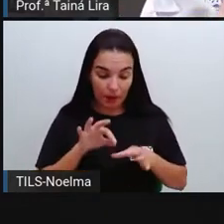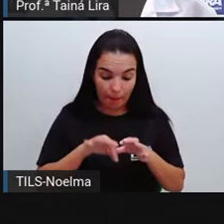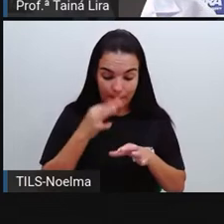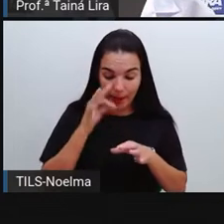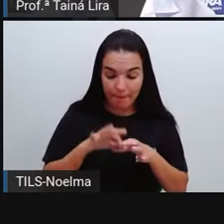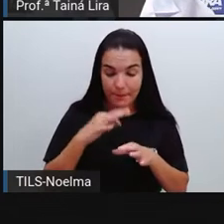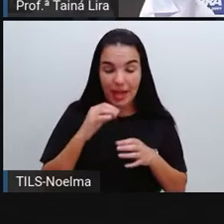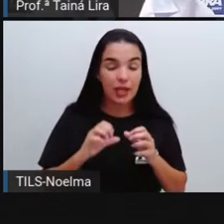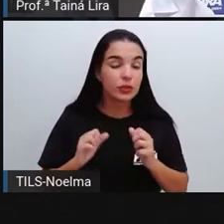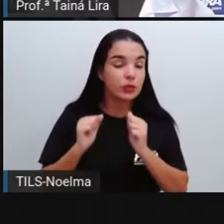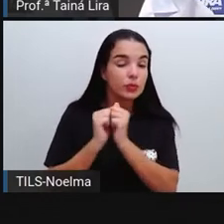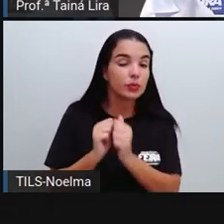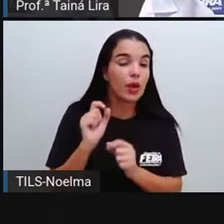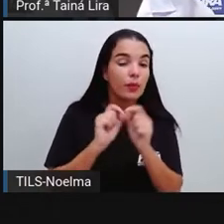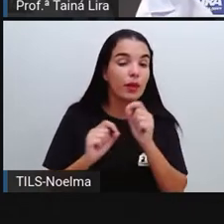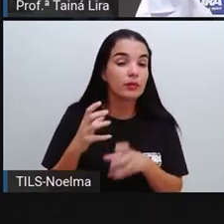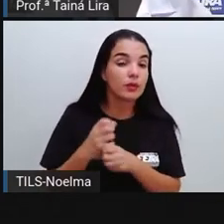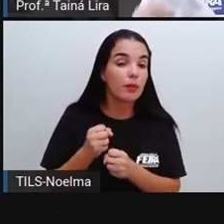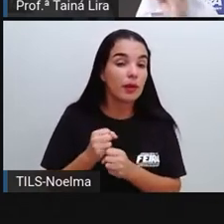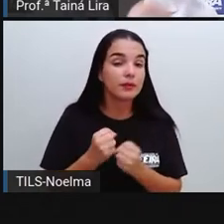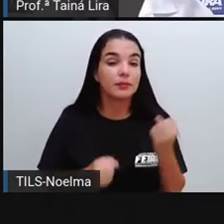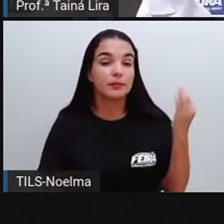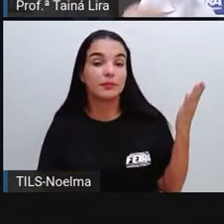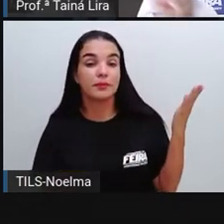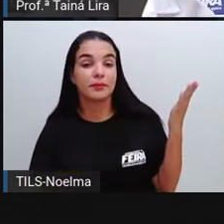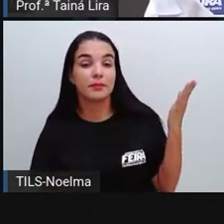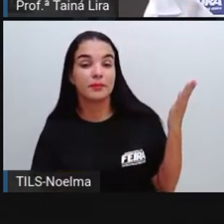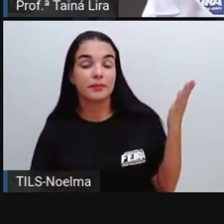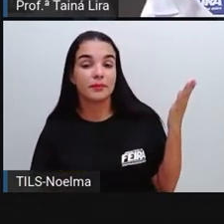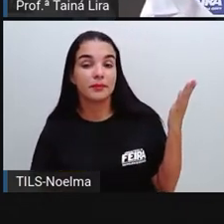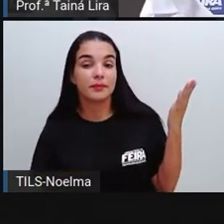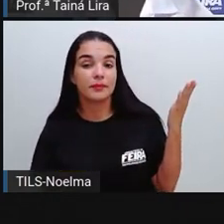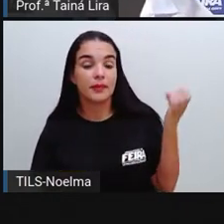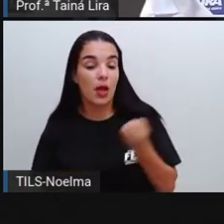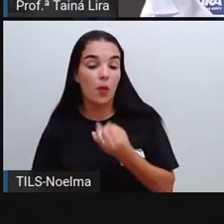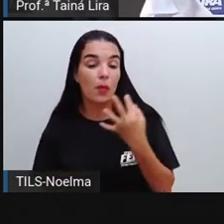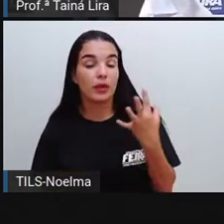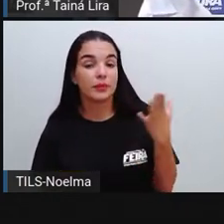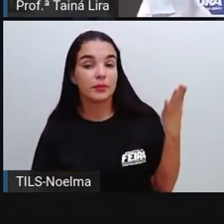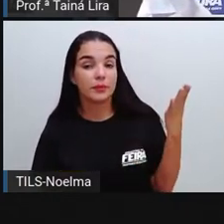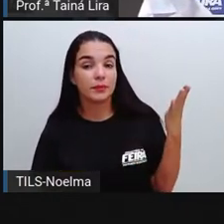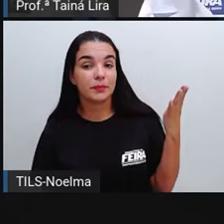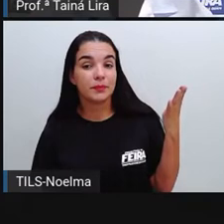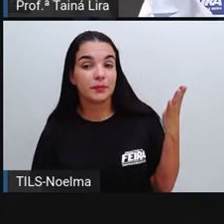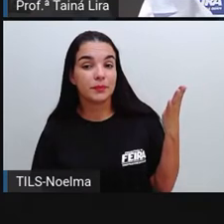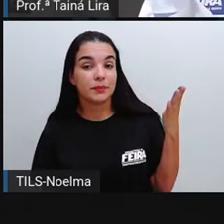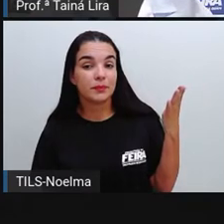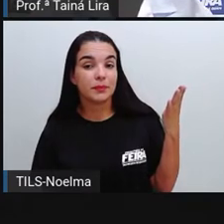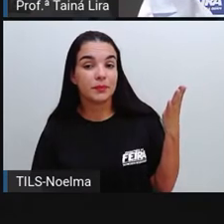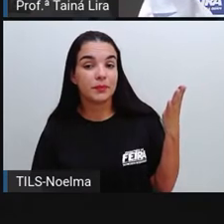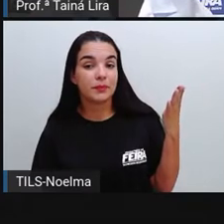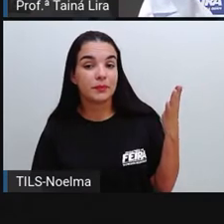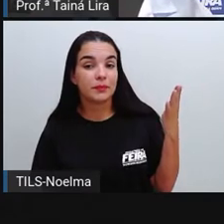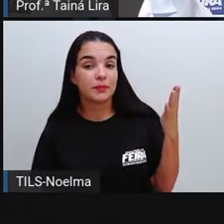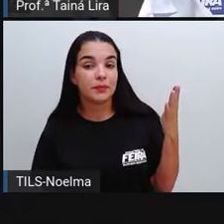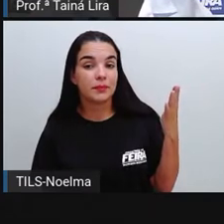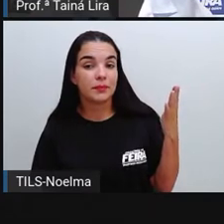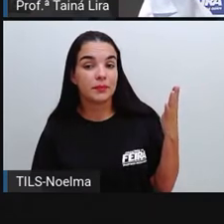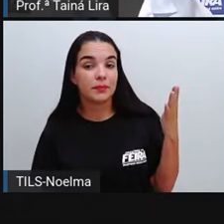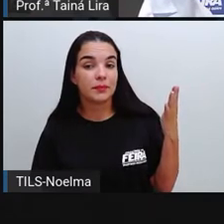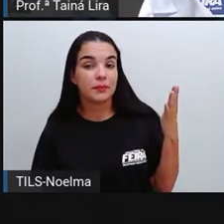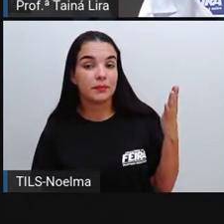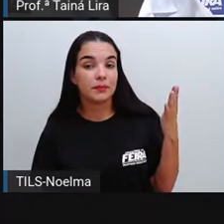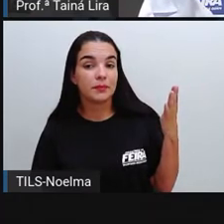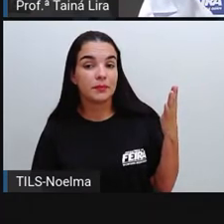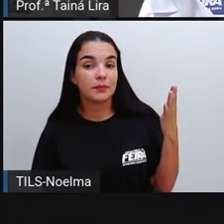dá isso aí? Tudo junto, Pro, o sabão em pó e o salgadinho. Vamos ver? Olha lá. 10